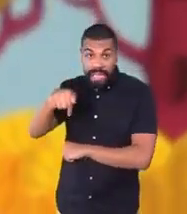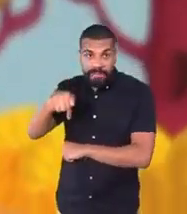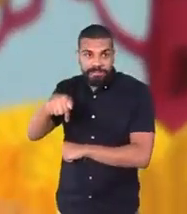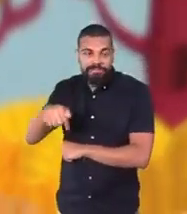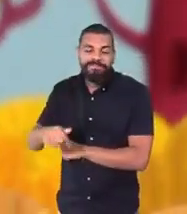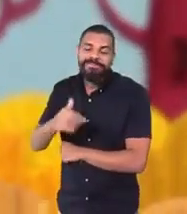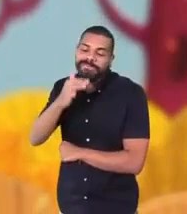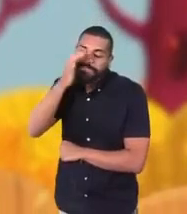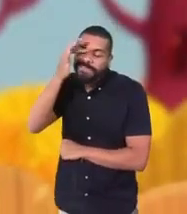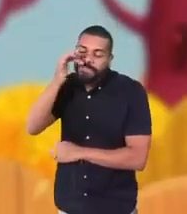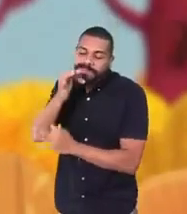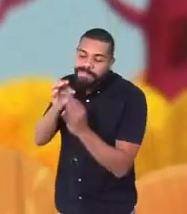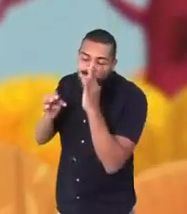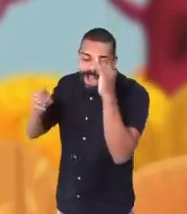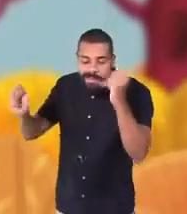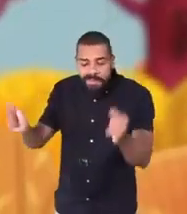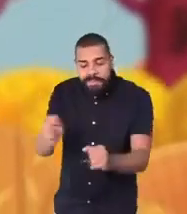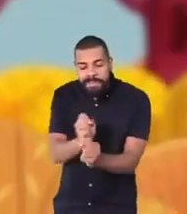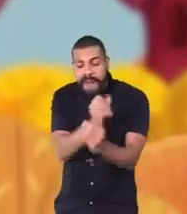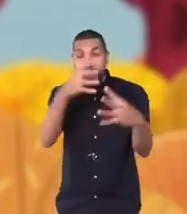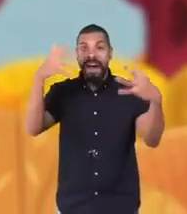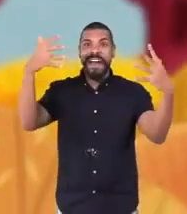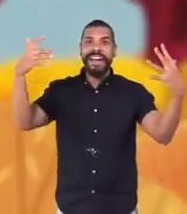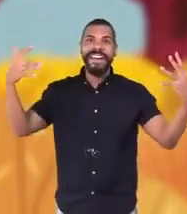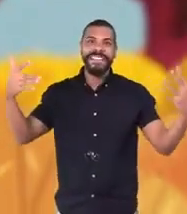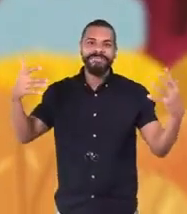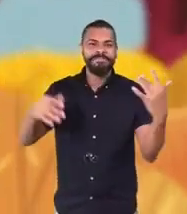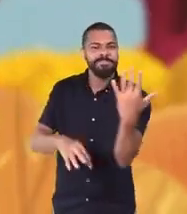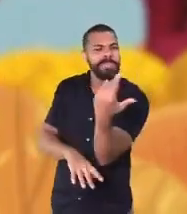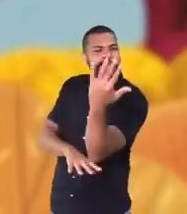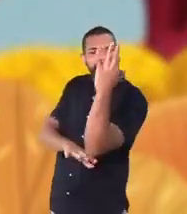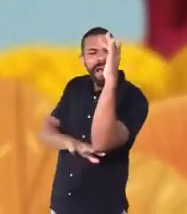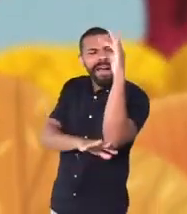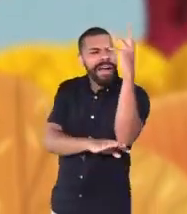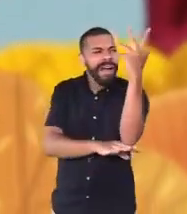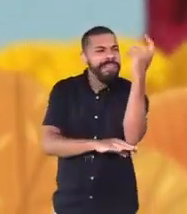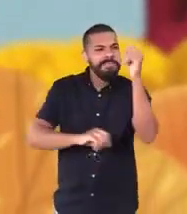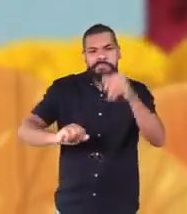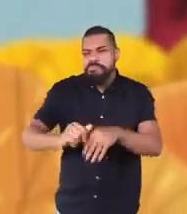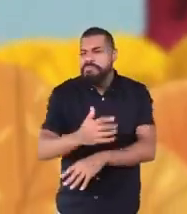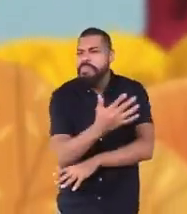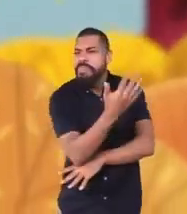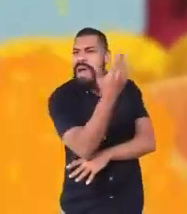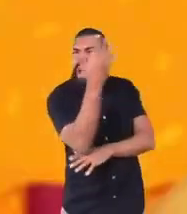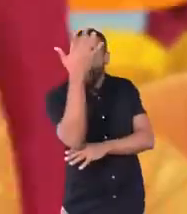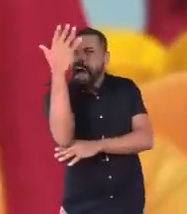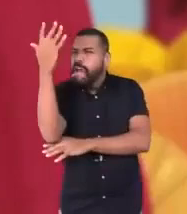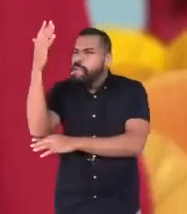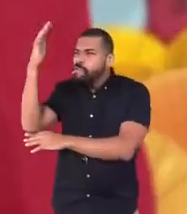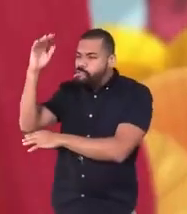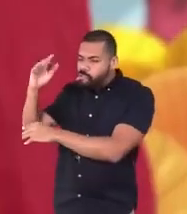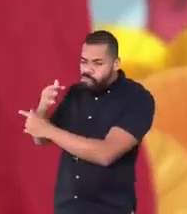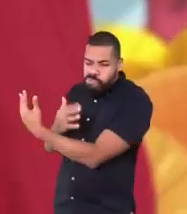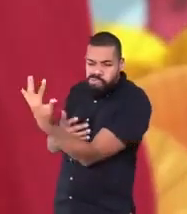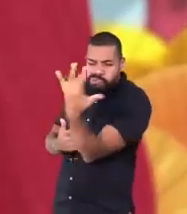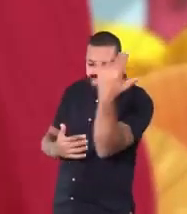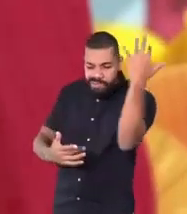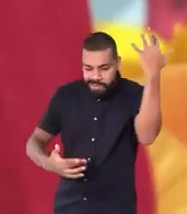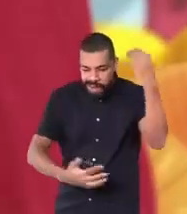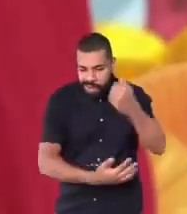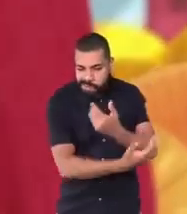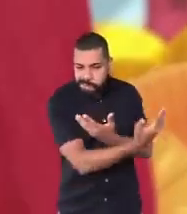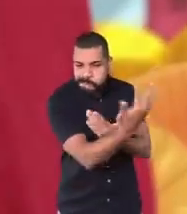jardim encantado, com jatobás e pês, pequiseiros e